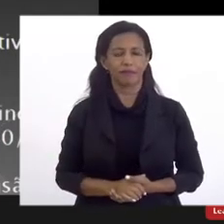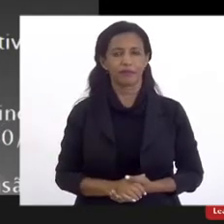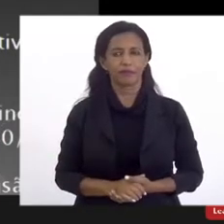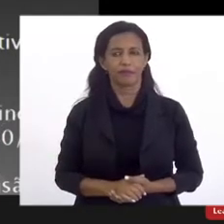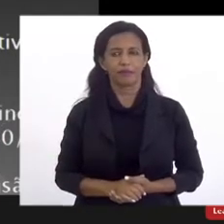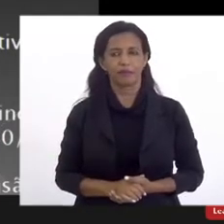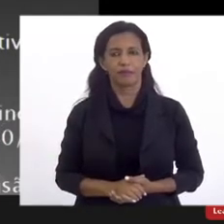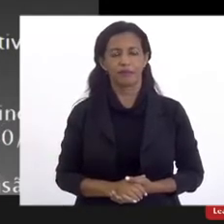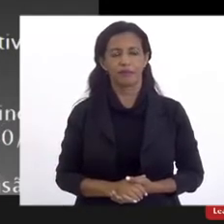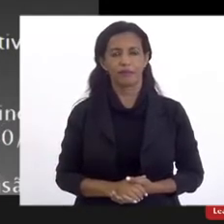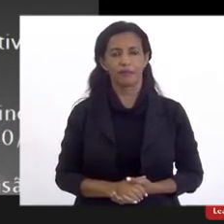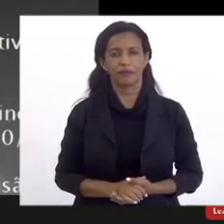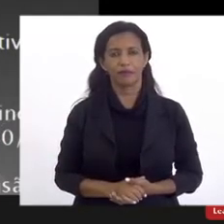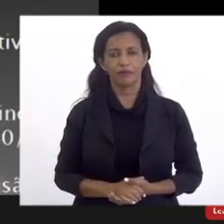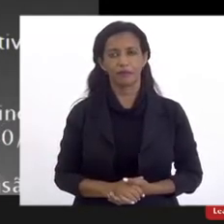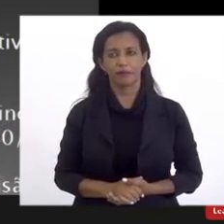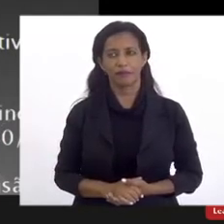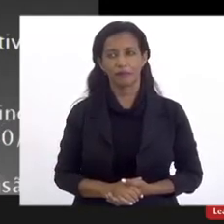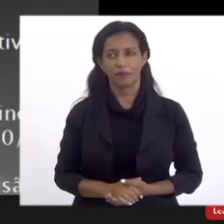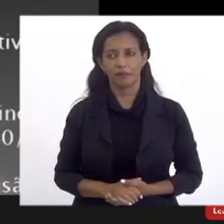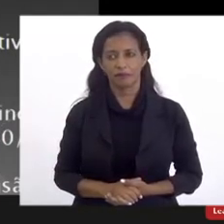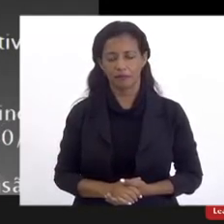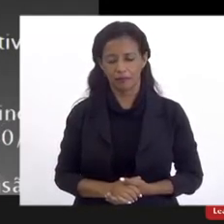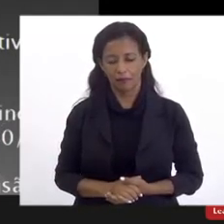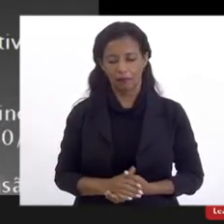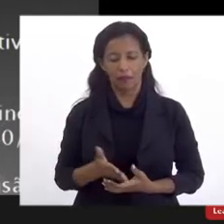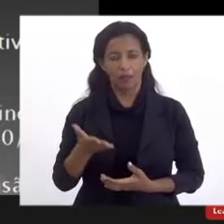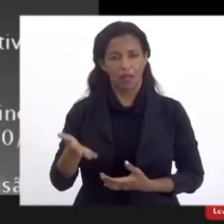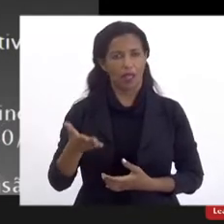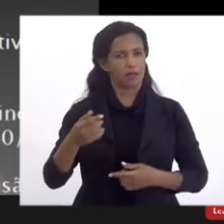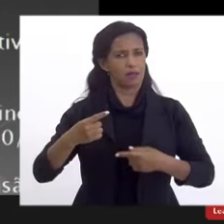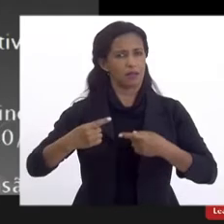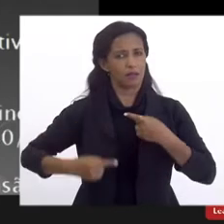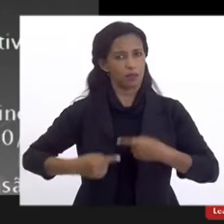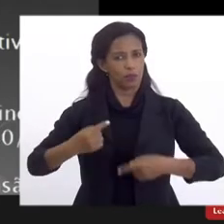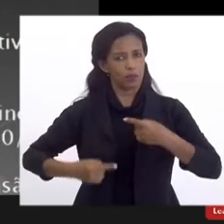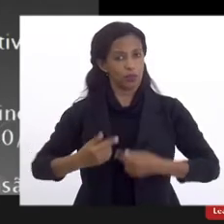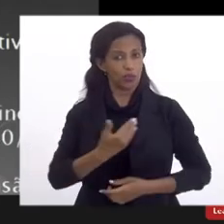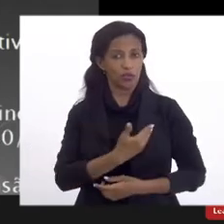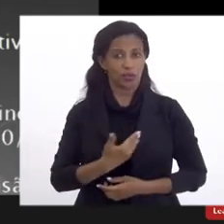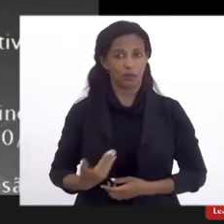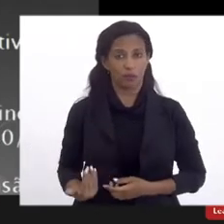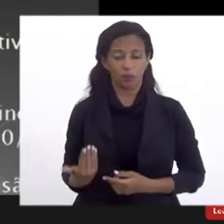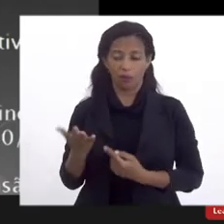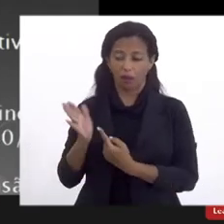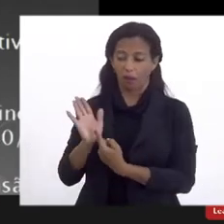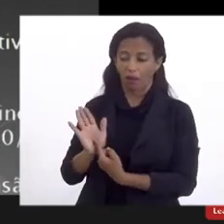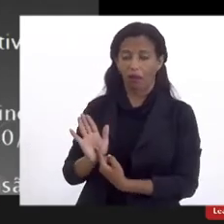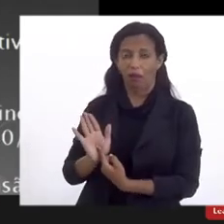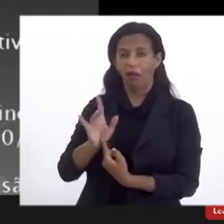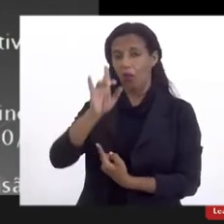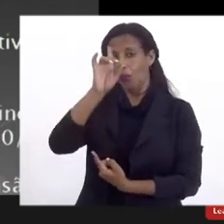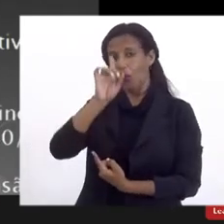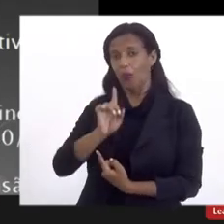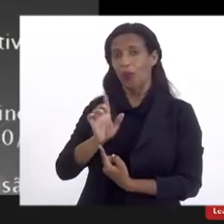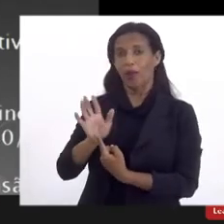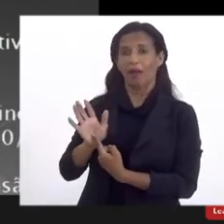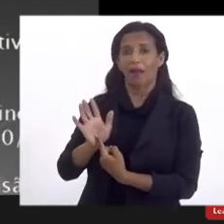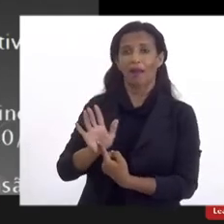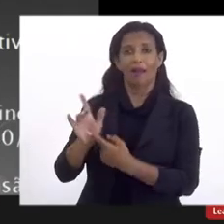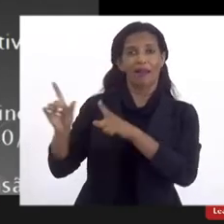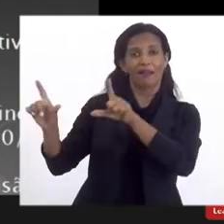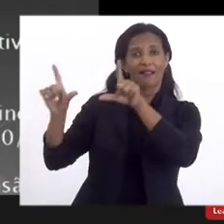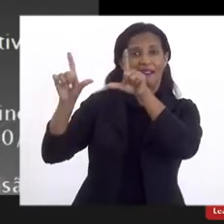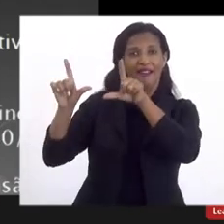essa política pública traz uma imagem, por exemplo, como essa daqui, de